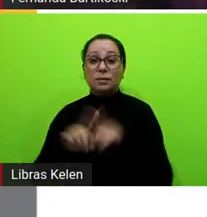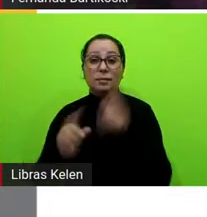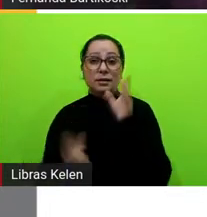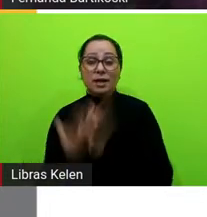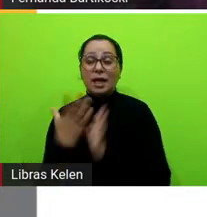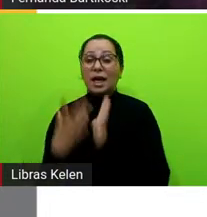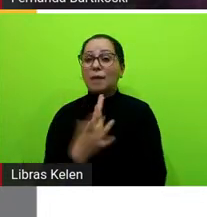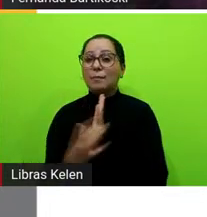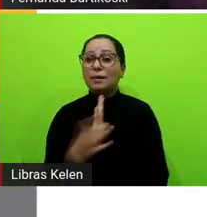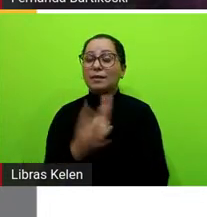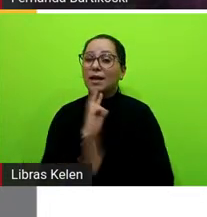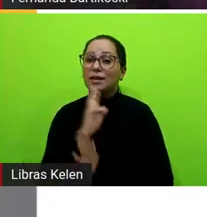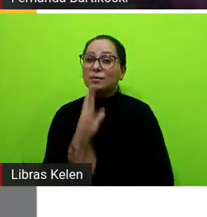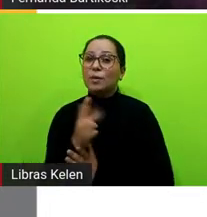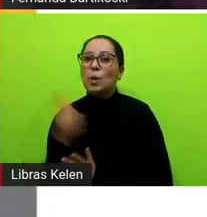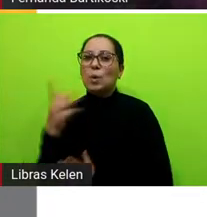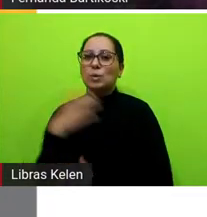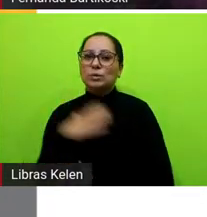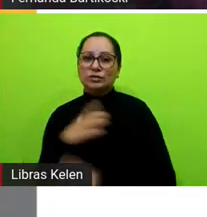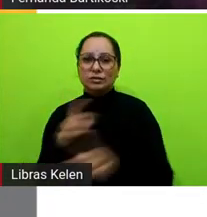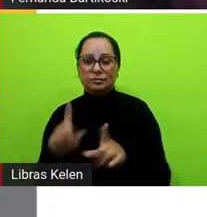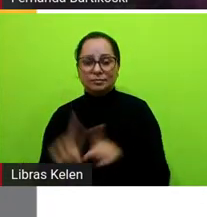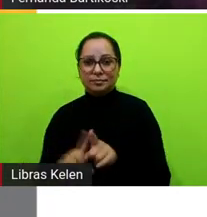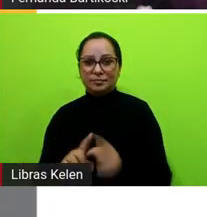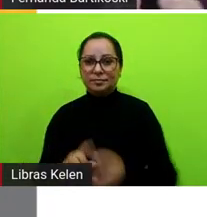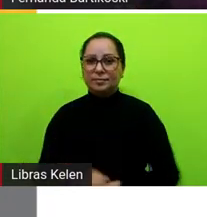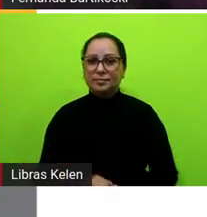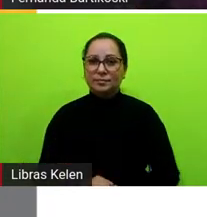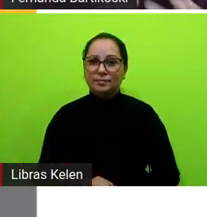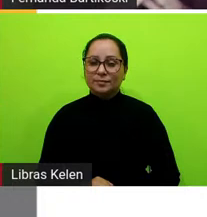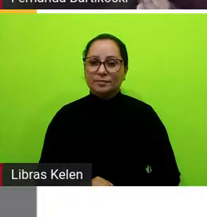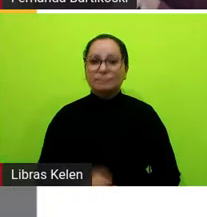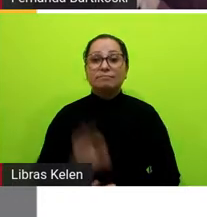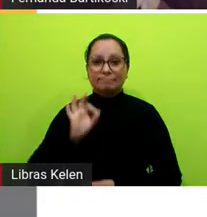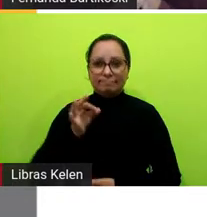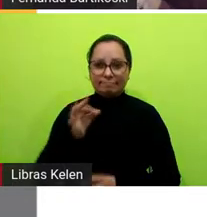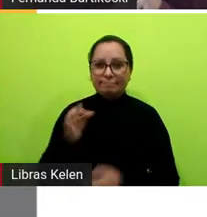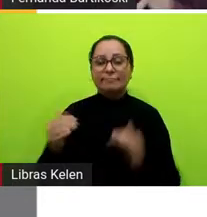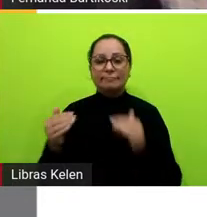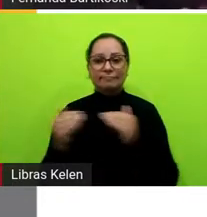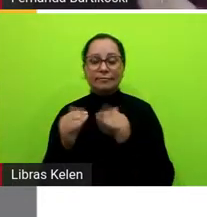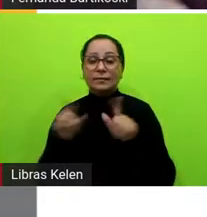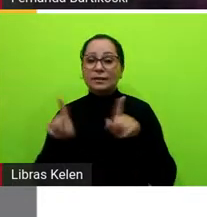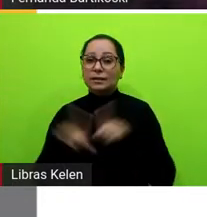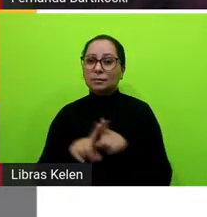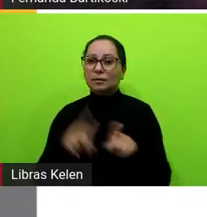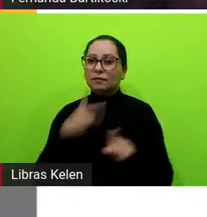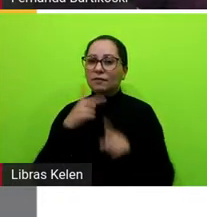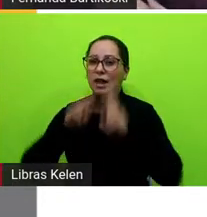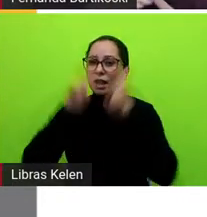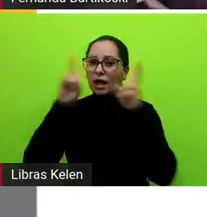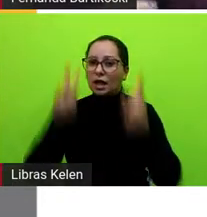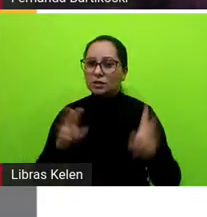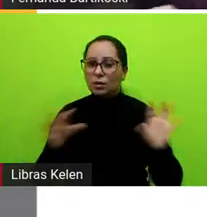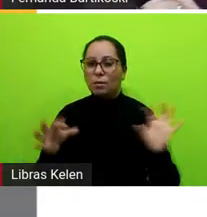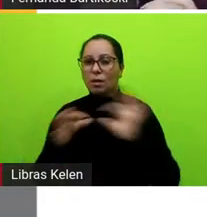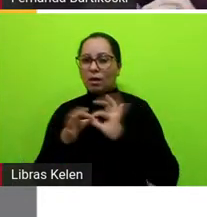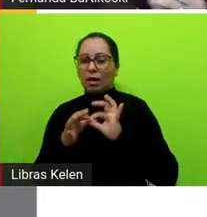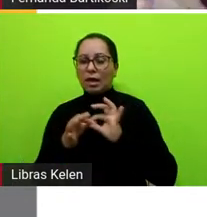responder de outro modo né isso aqui a gente também vai falar sobre a coesão textual né